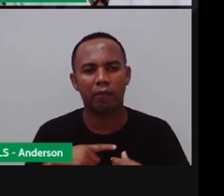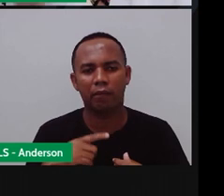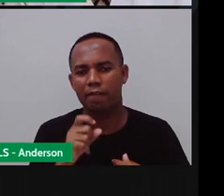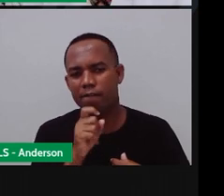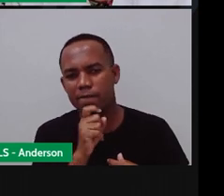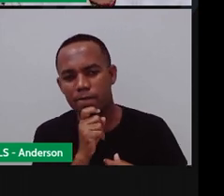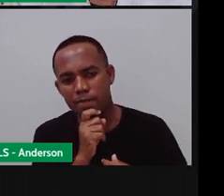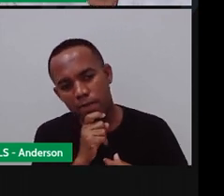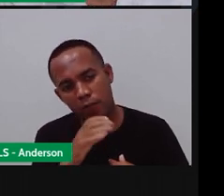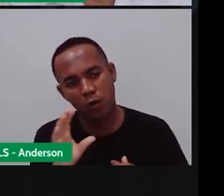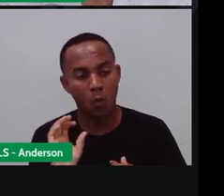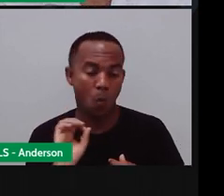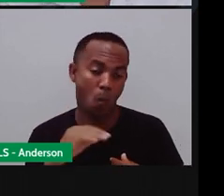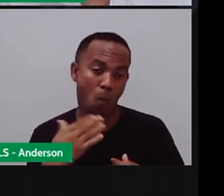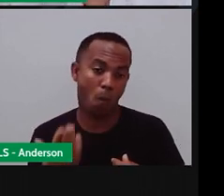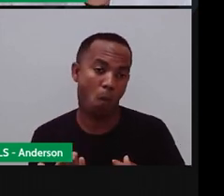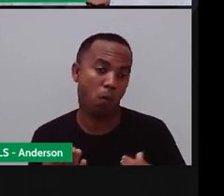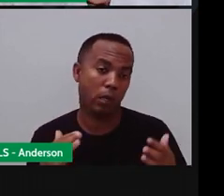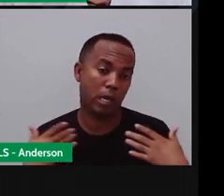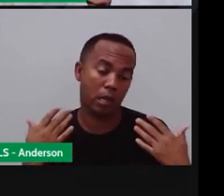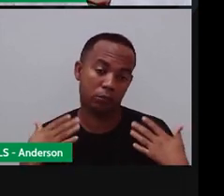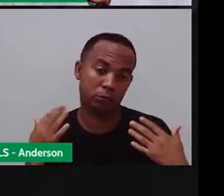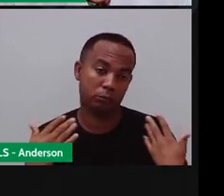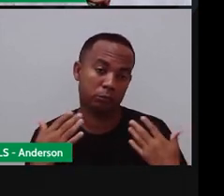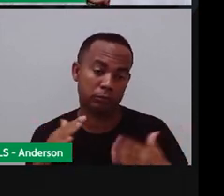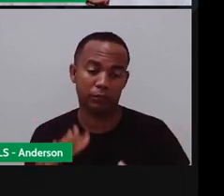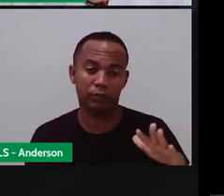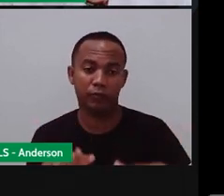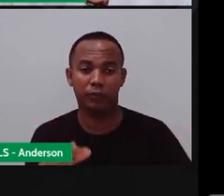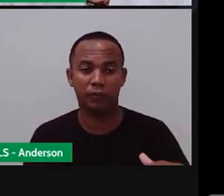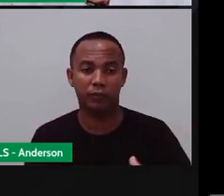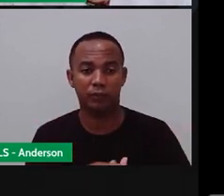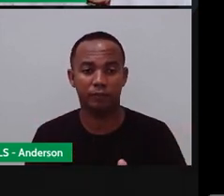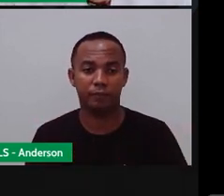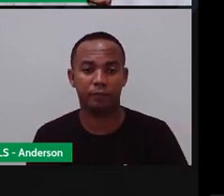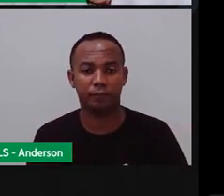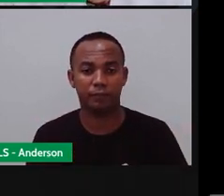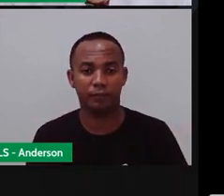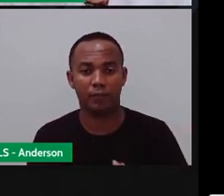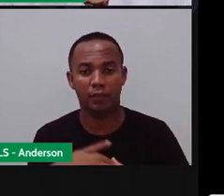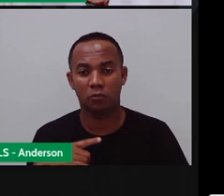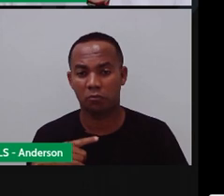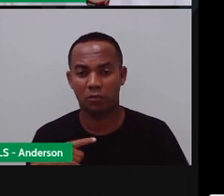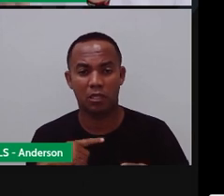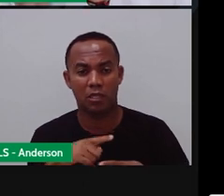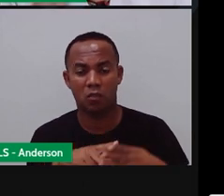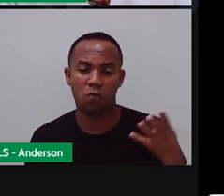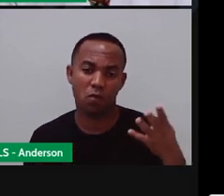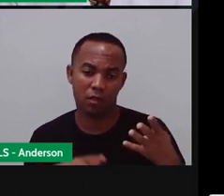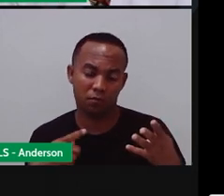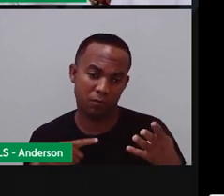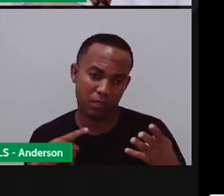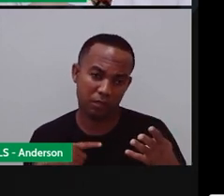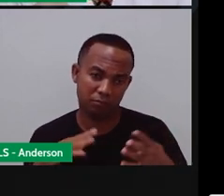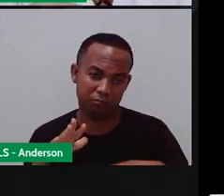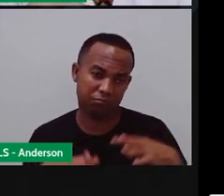e calor calor o ano inteiro aqui para o nordeste né? Então a gente não tem as quatro estações bem definidas A gente tem o que?